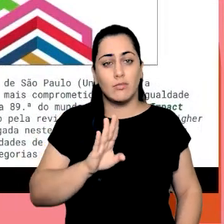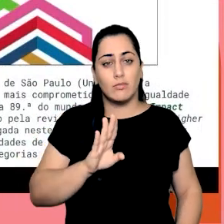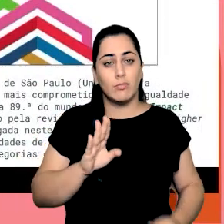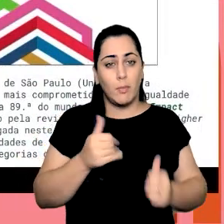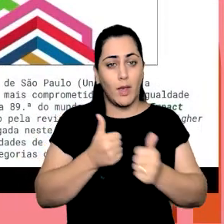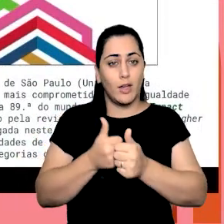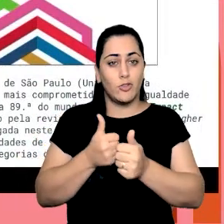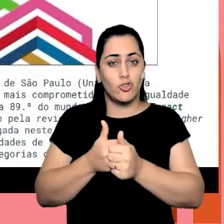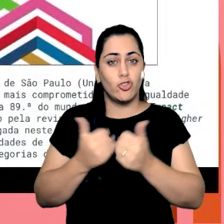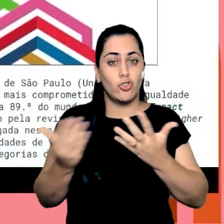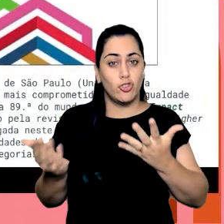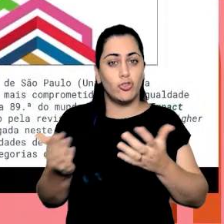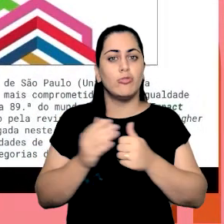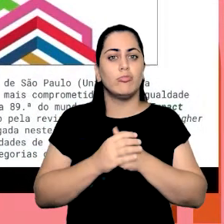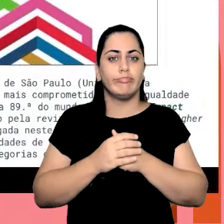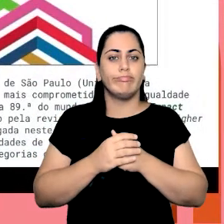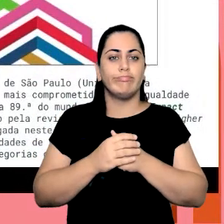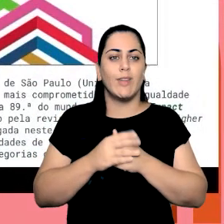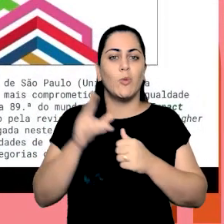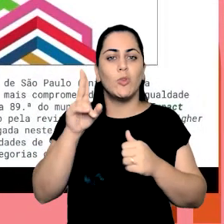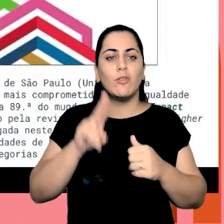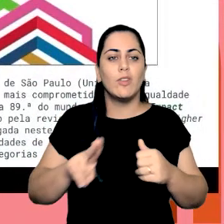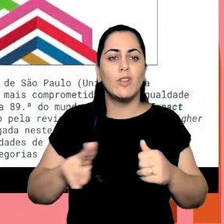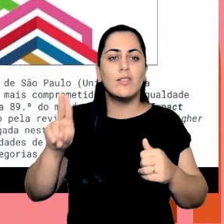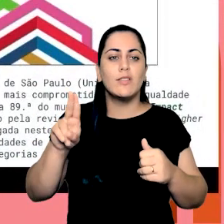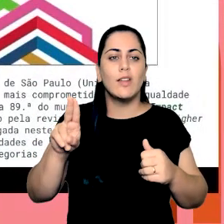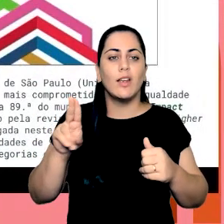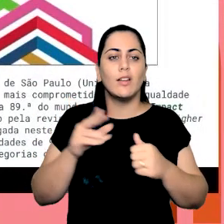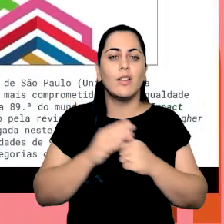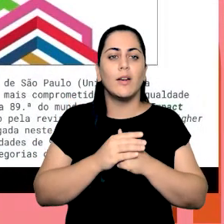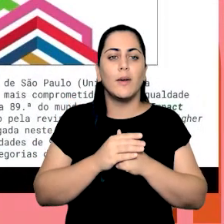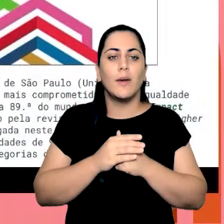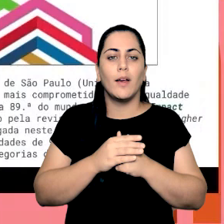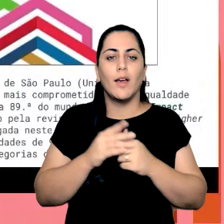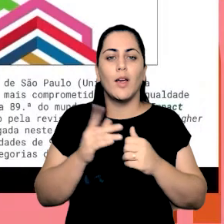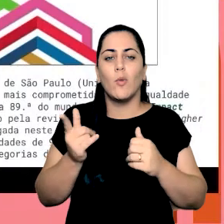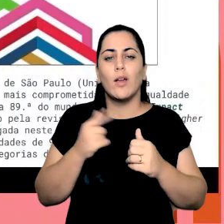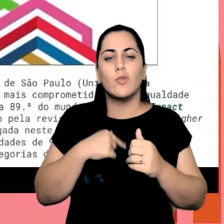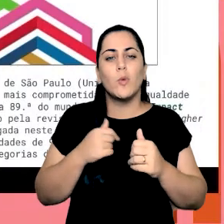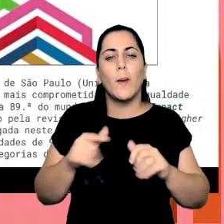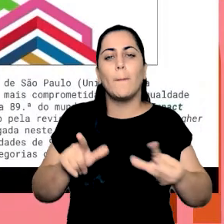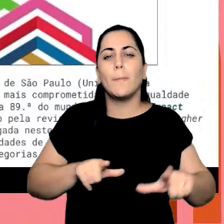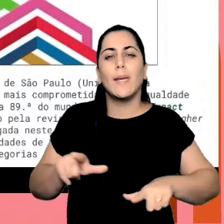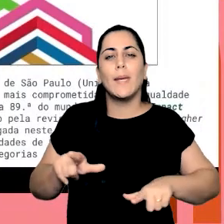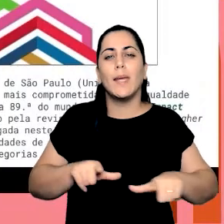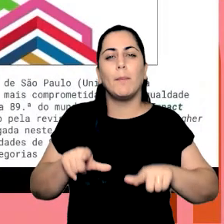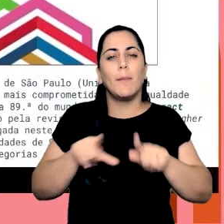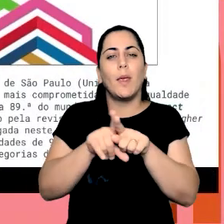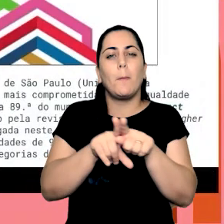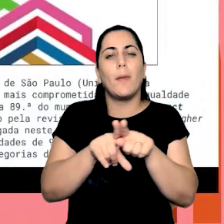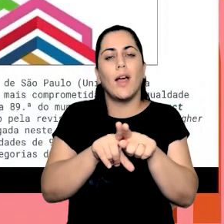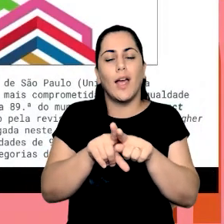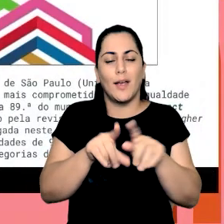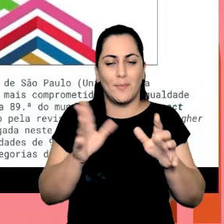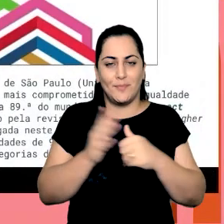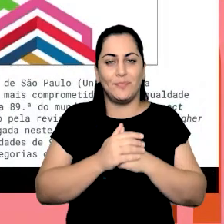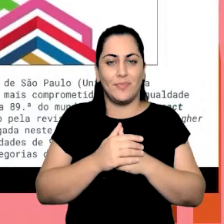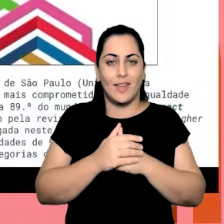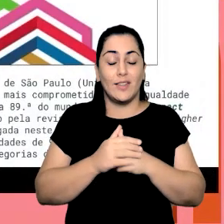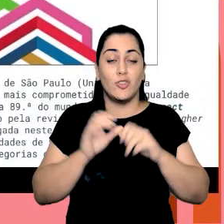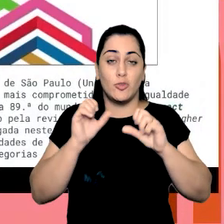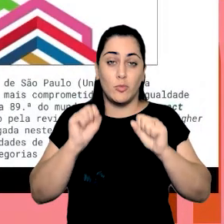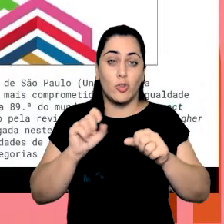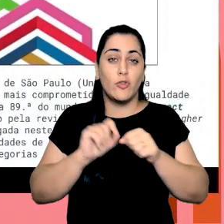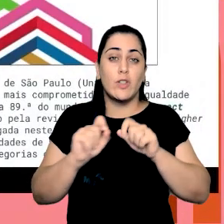nosso lado é nossa universidade prima irmã como a gente diz então o que a gente pode